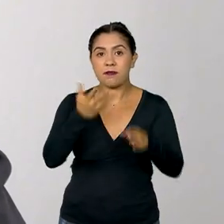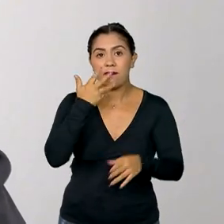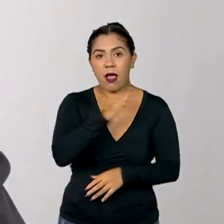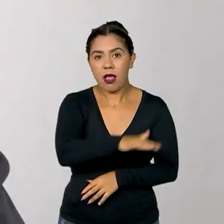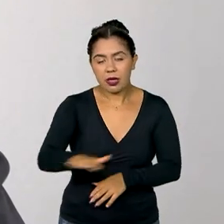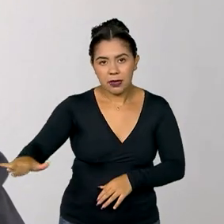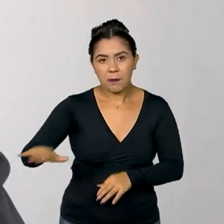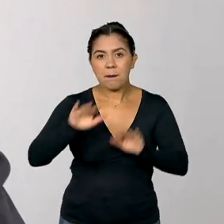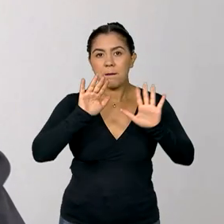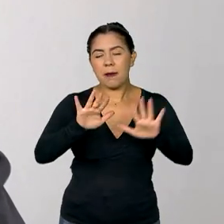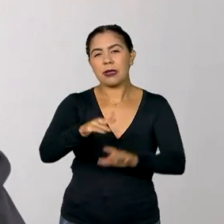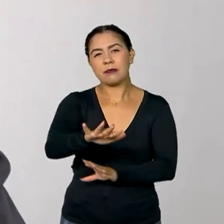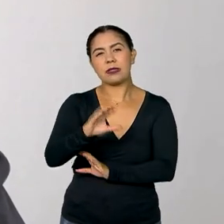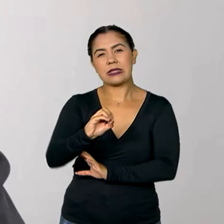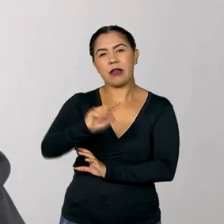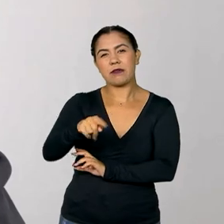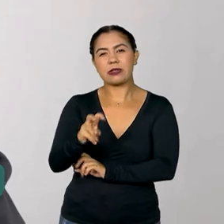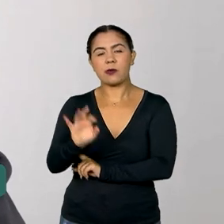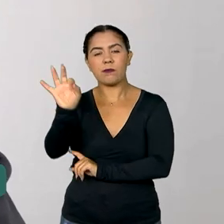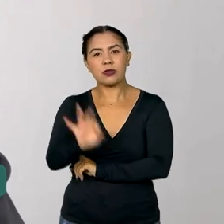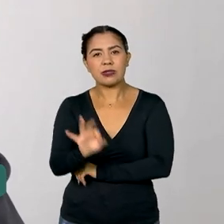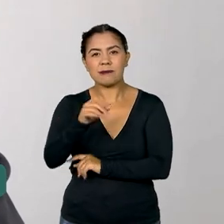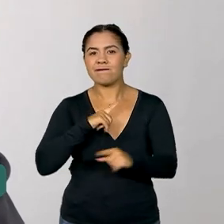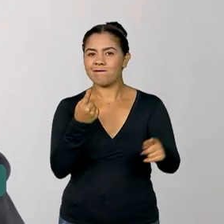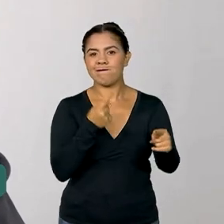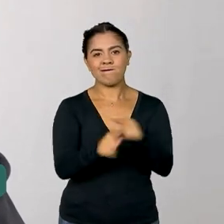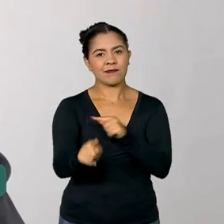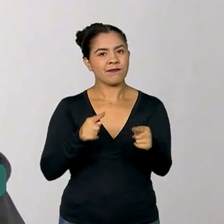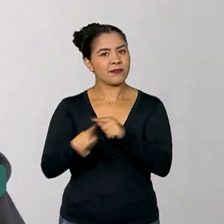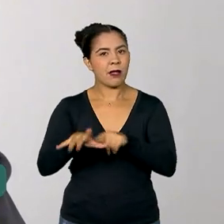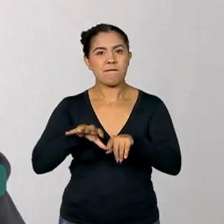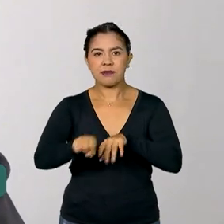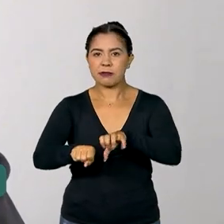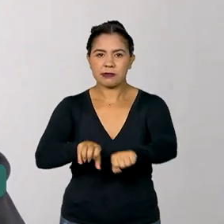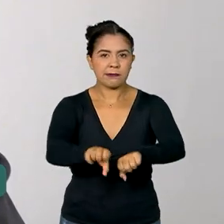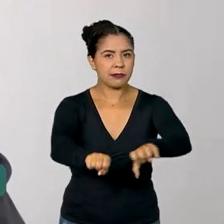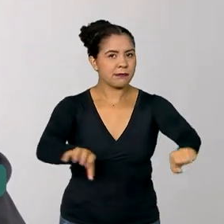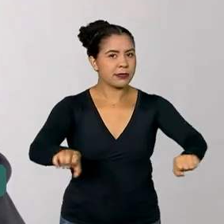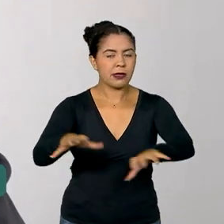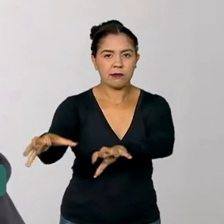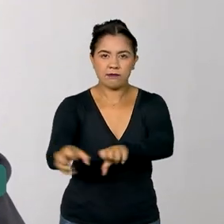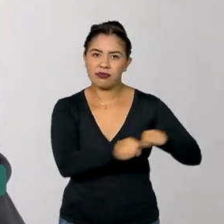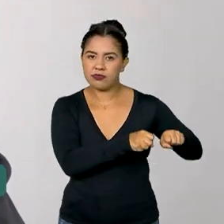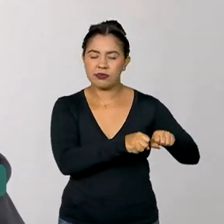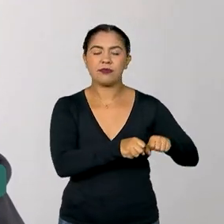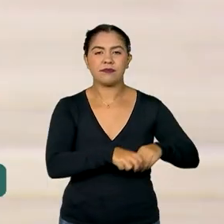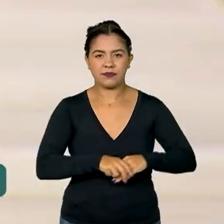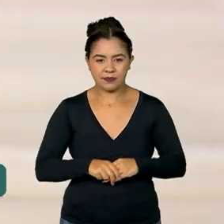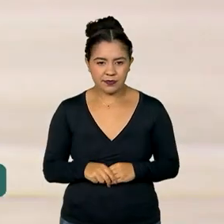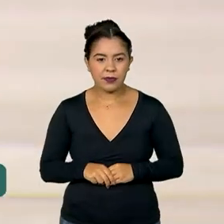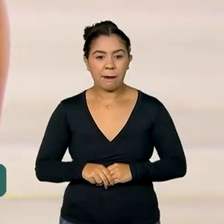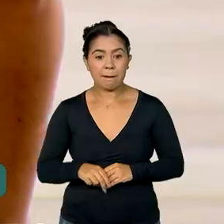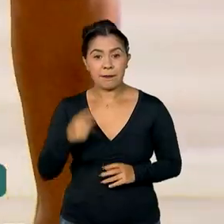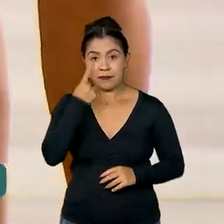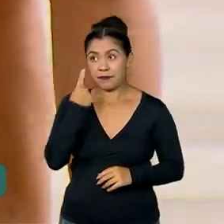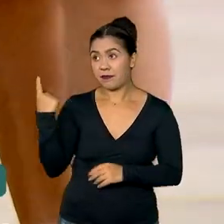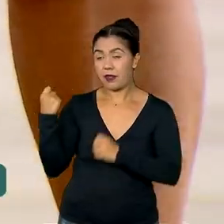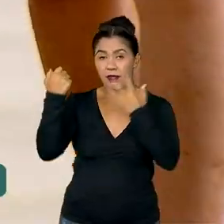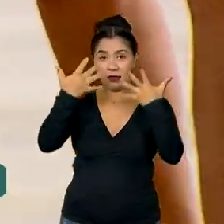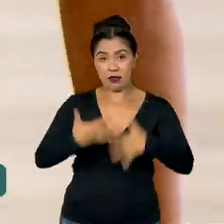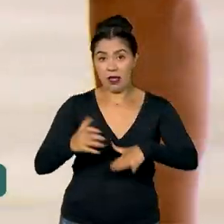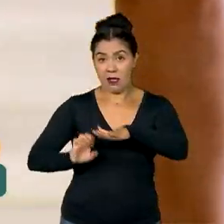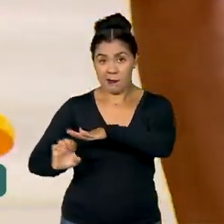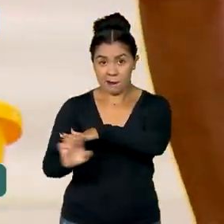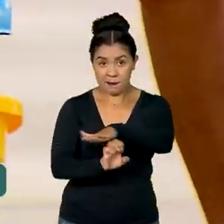em torno de 0,5% tinham alguma irregularidade e foram apreendidos ou interditados nos seus estabelecimentos comerciais. As empresas que